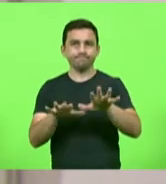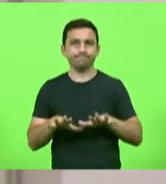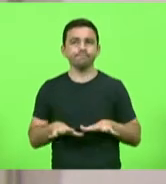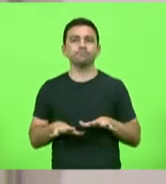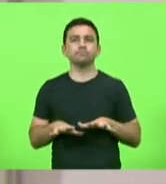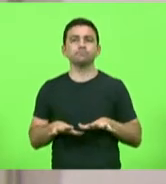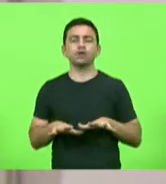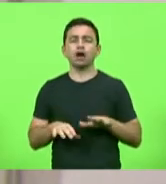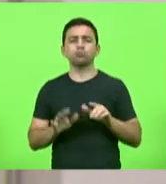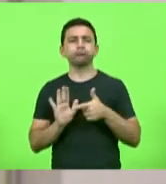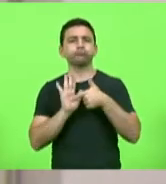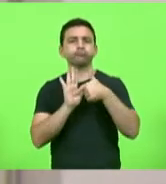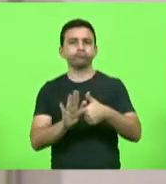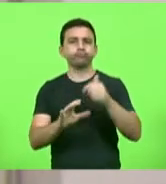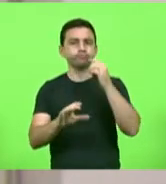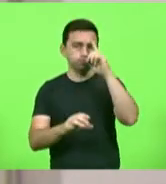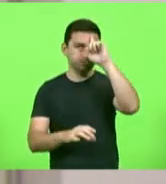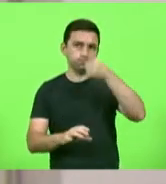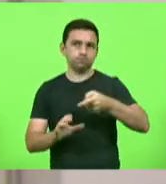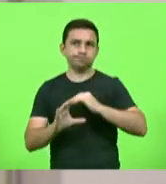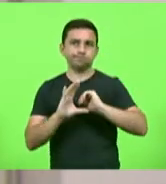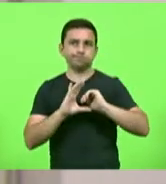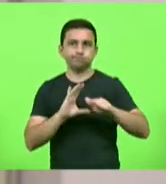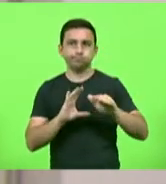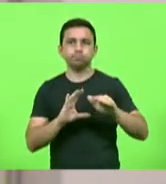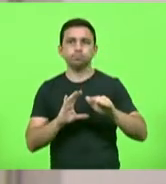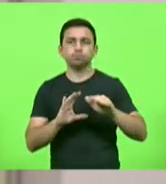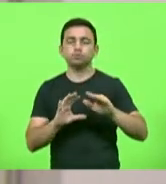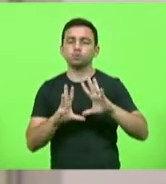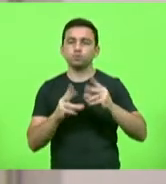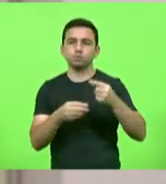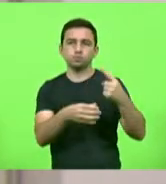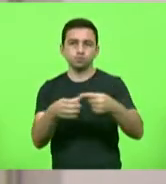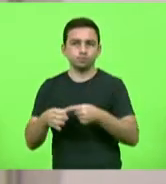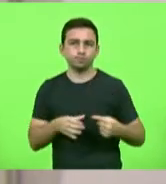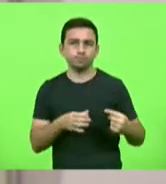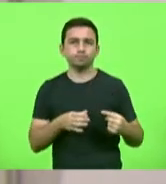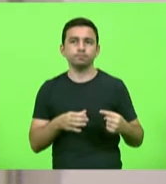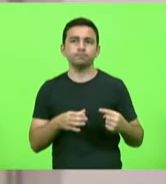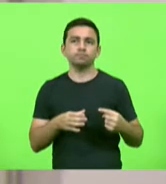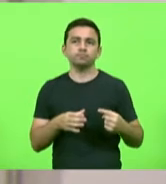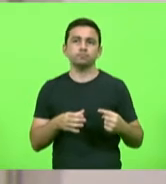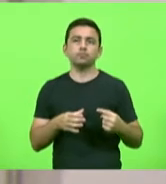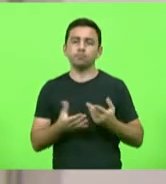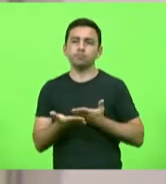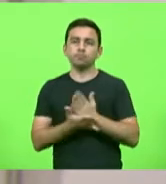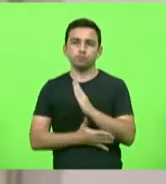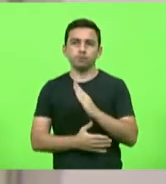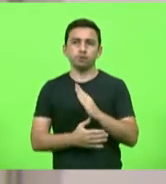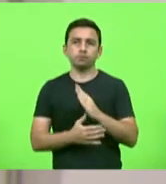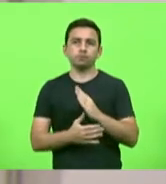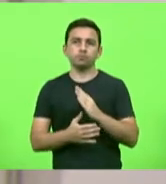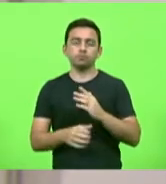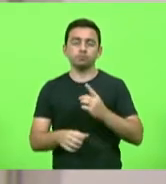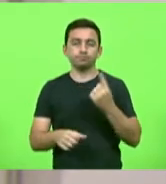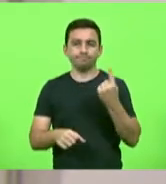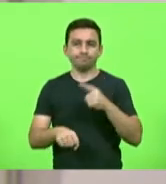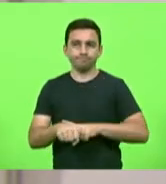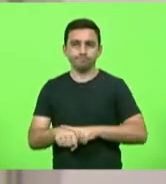determinou o encaminhamento dos projetos em telas comissões. Foram aprovados, em turno único, os projetos de lei